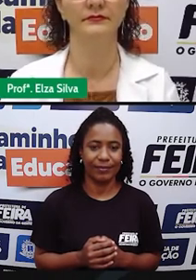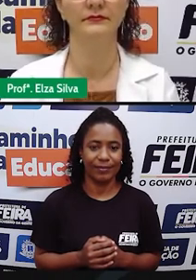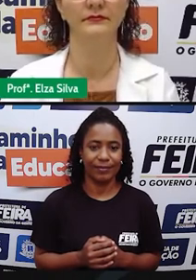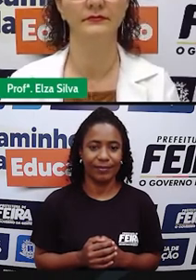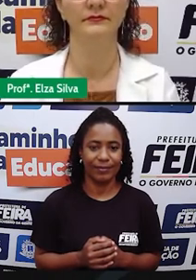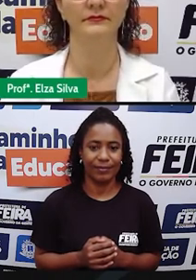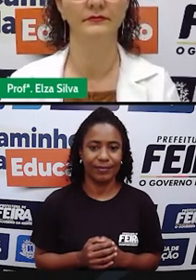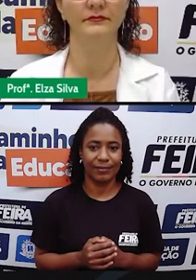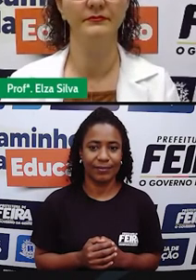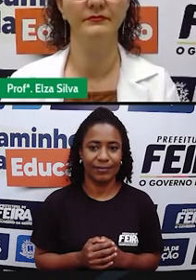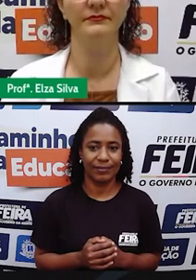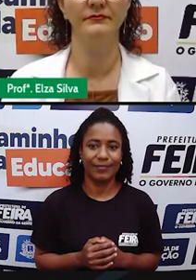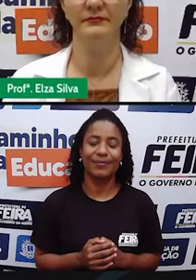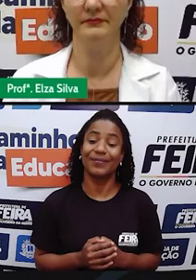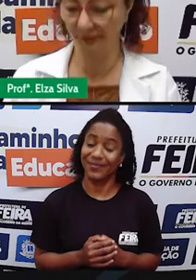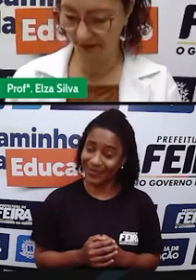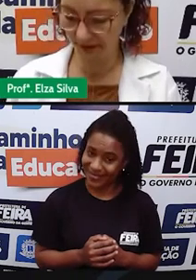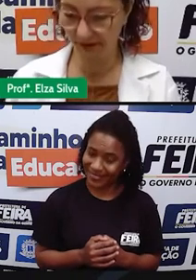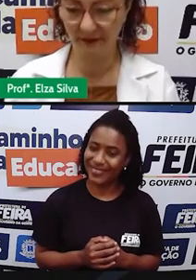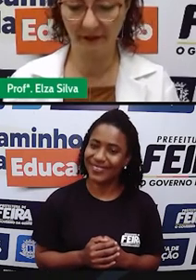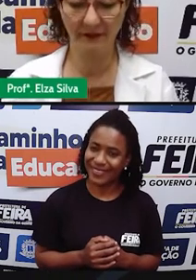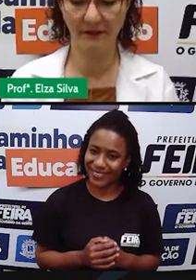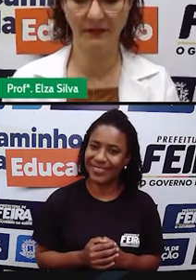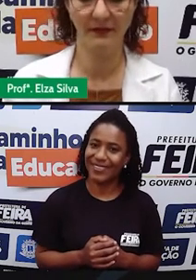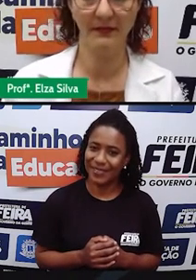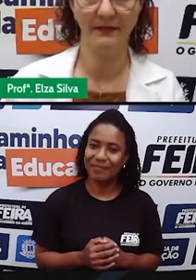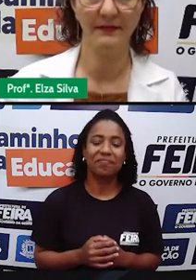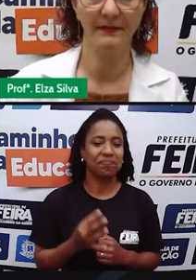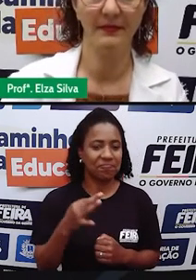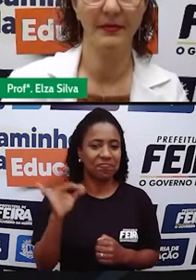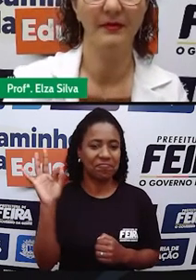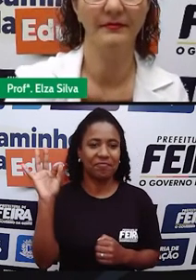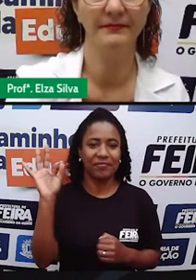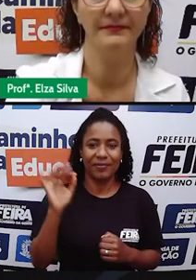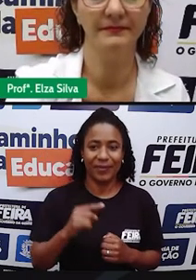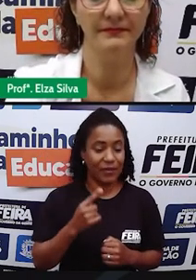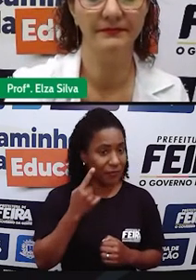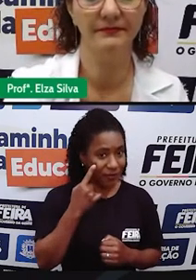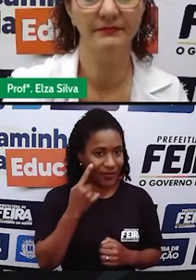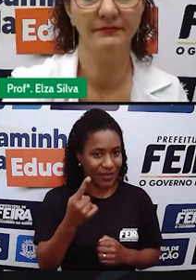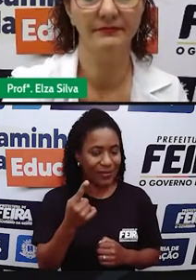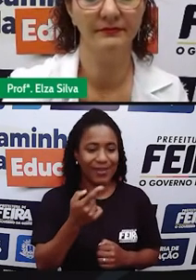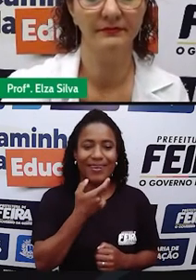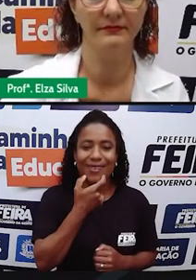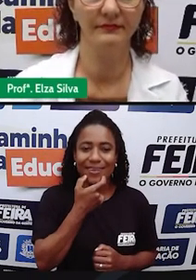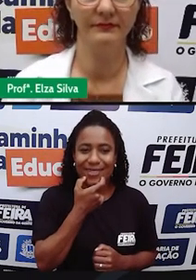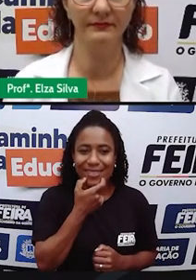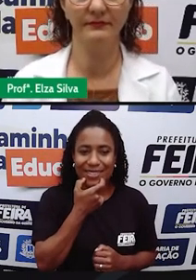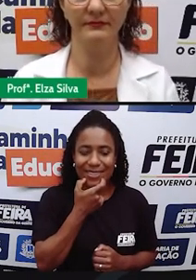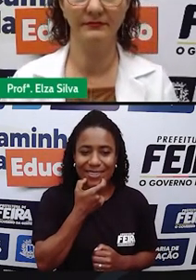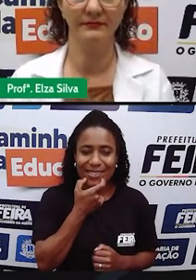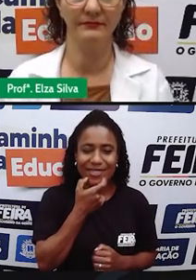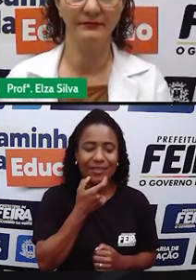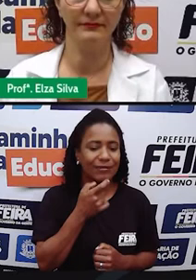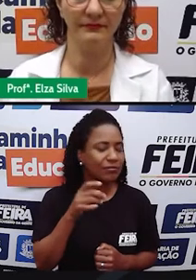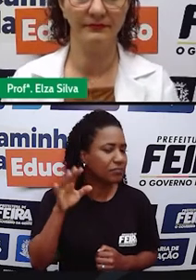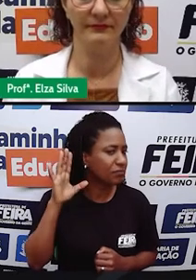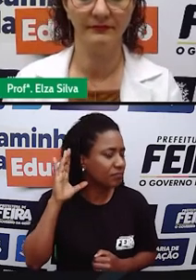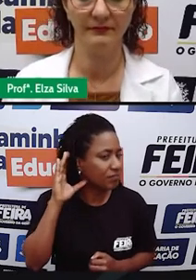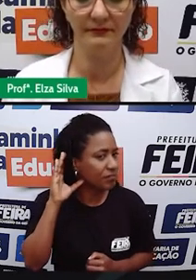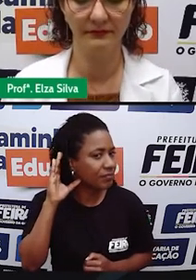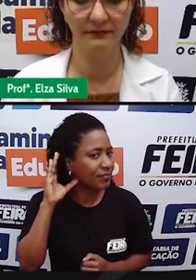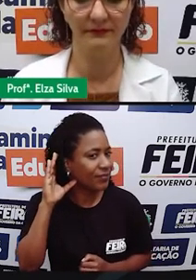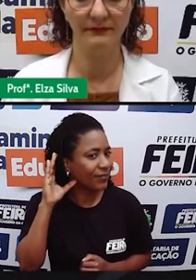Muito bom! Então, é uma forma de vocês treinarem o lessoning e poderem também descobrir a